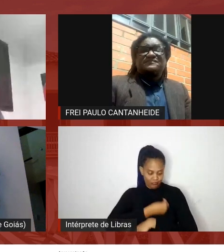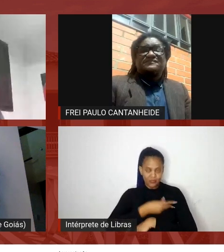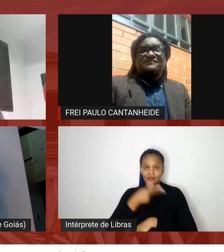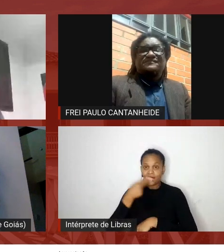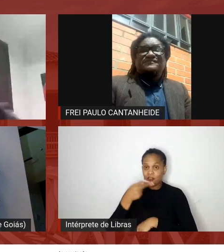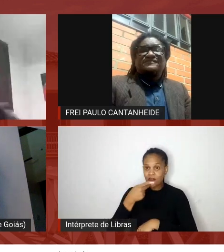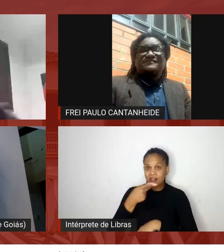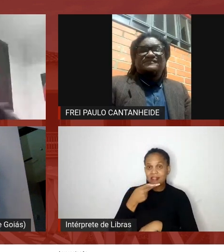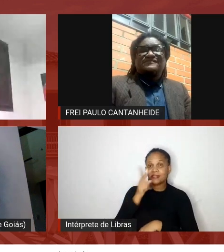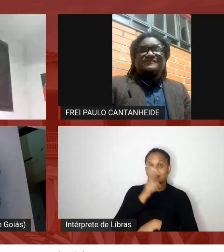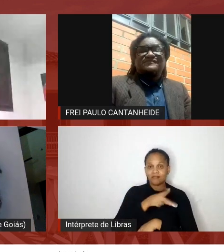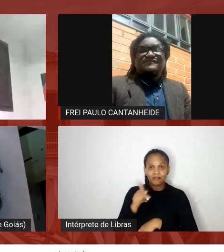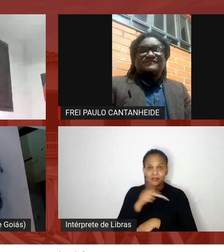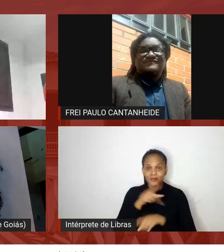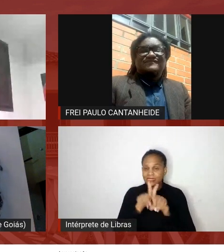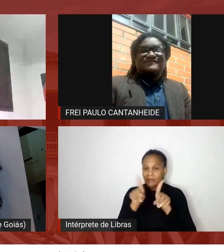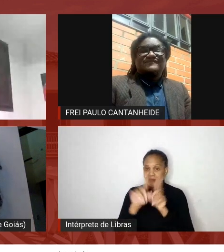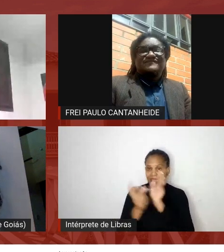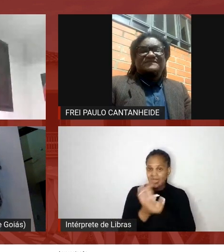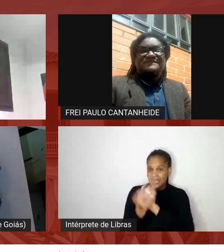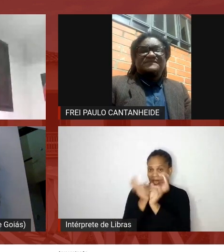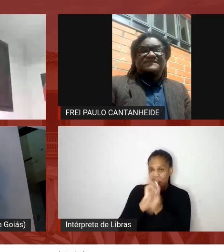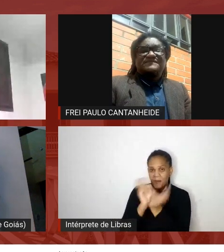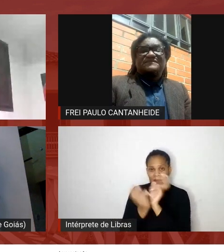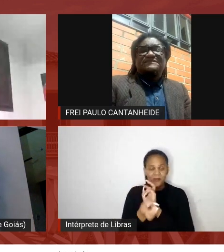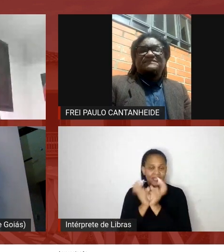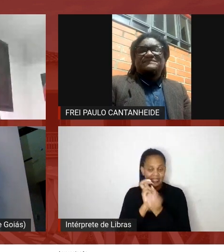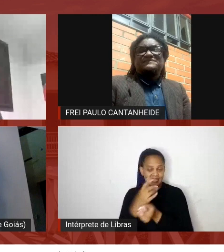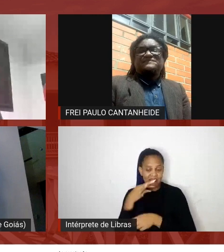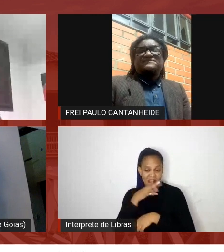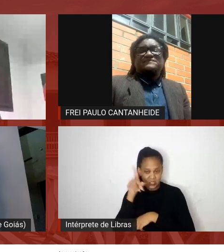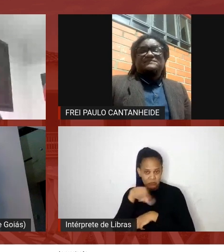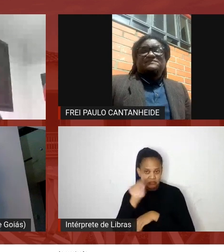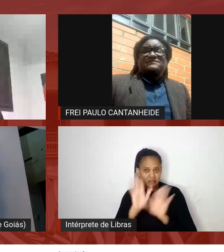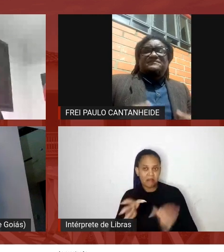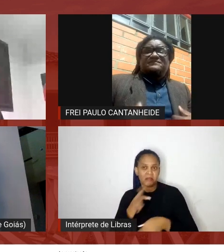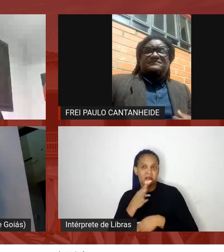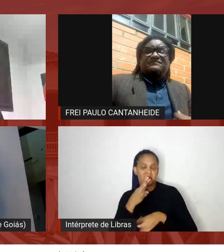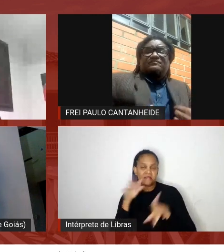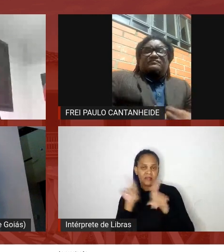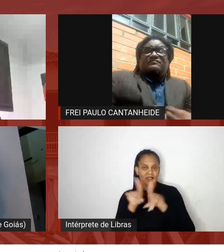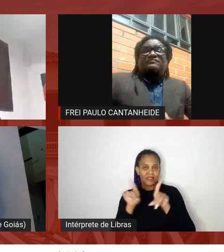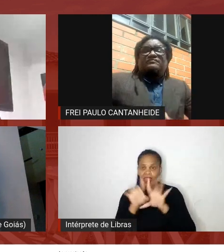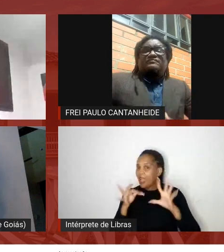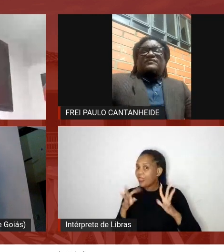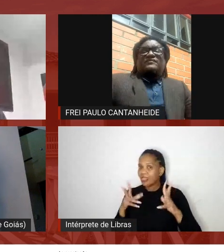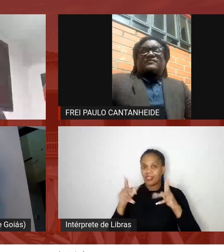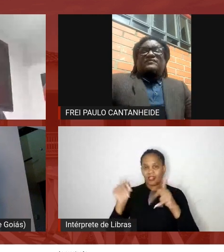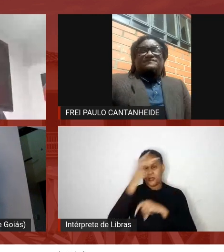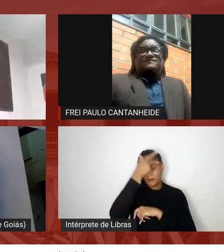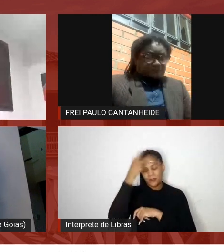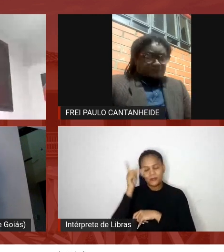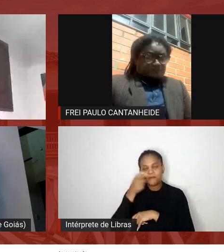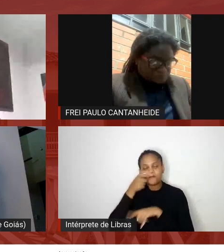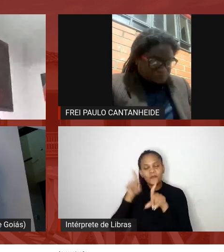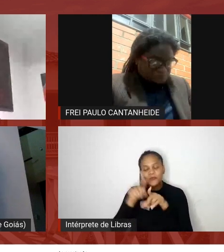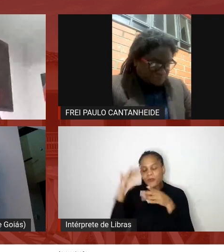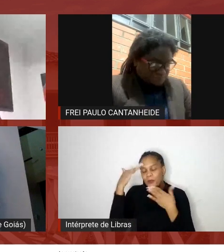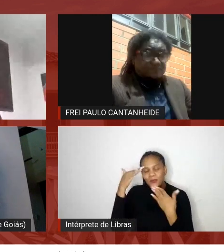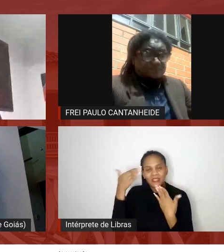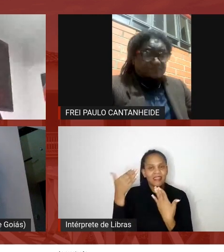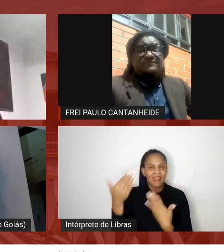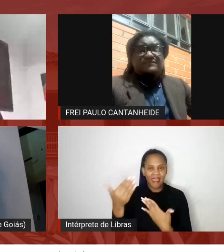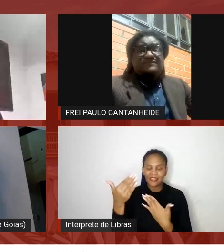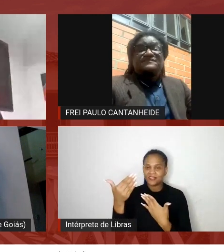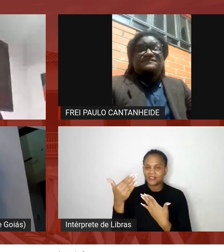capoeira que você acha que vocês todos sabem também e todo mundo que está assistindo aí e muito obrigado valeu